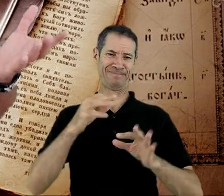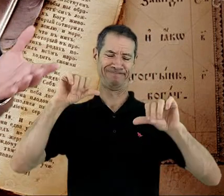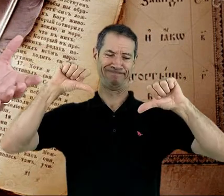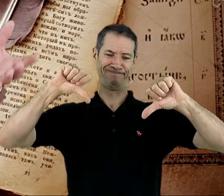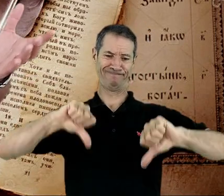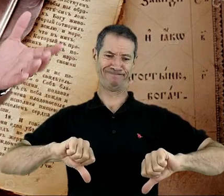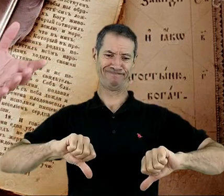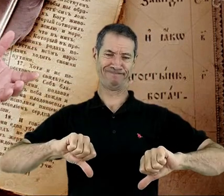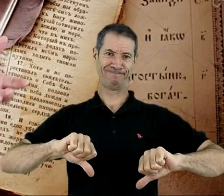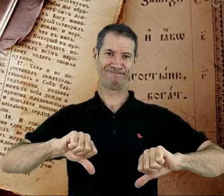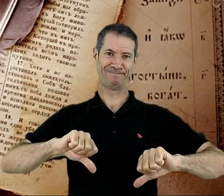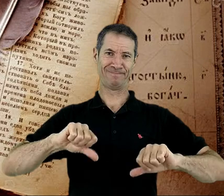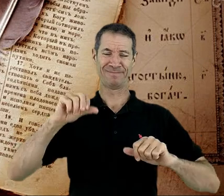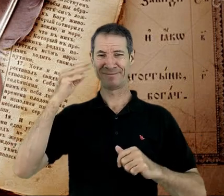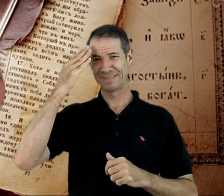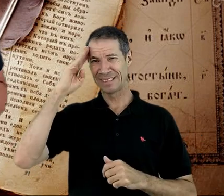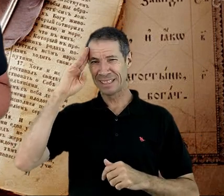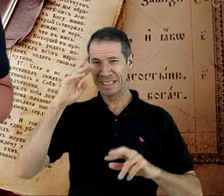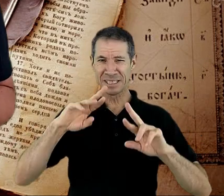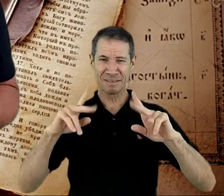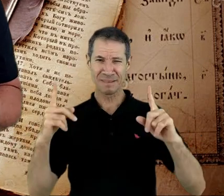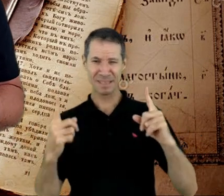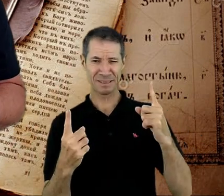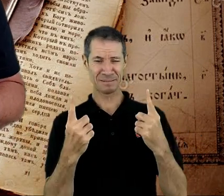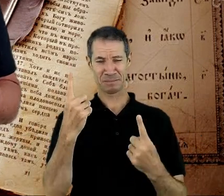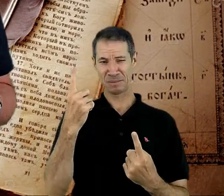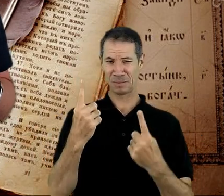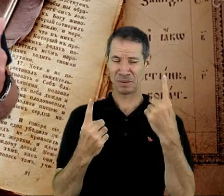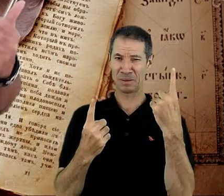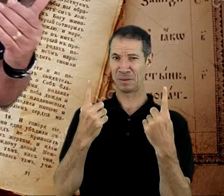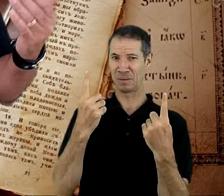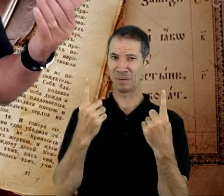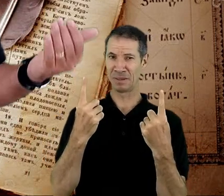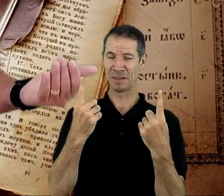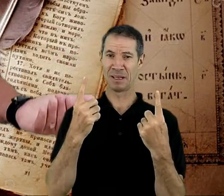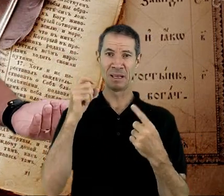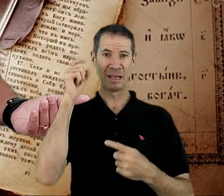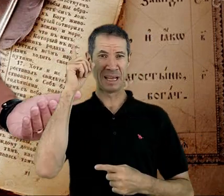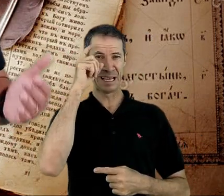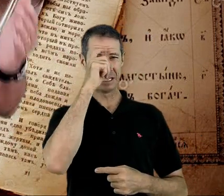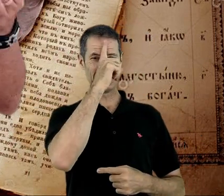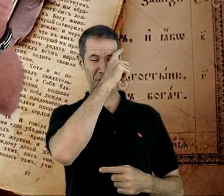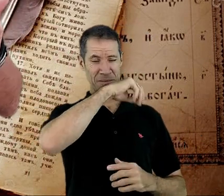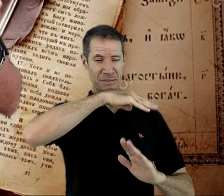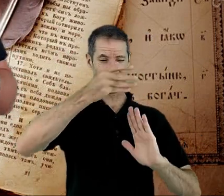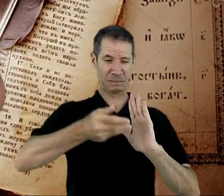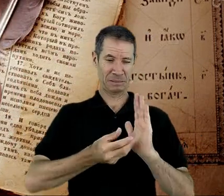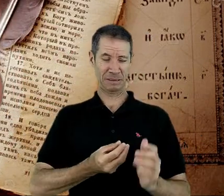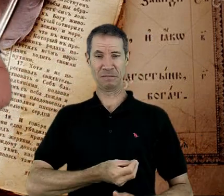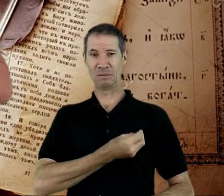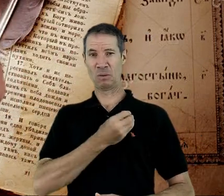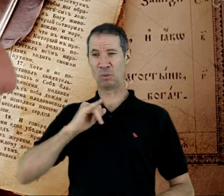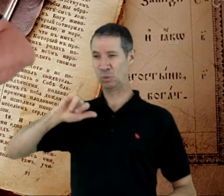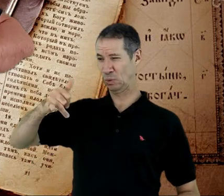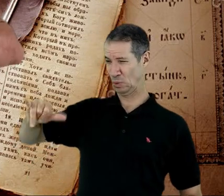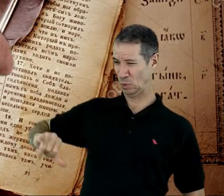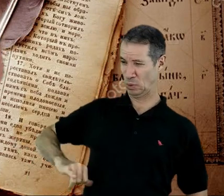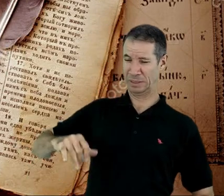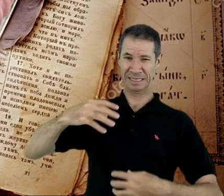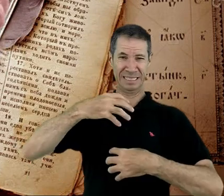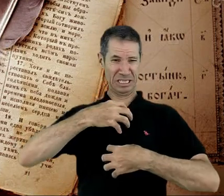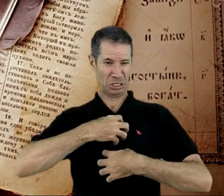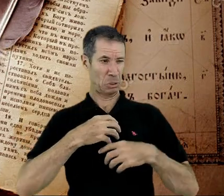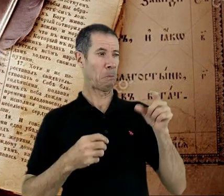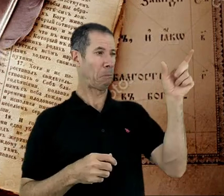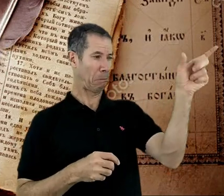Dá para entender bem a diferença entre as duas coisas? A vida é difícil para todos. E Jó sentiu isso. Jó tinha